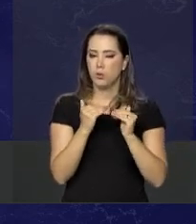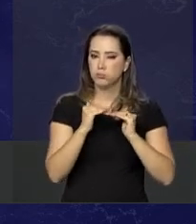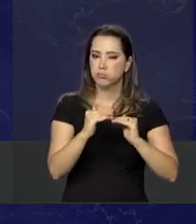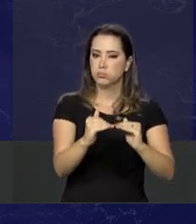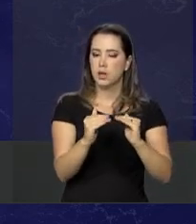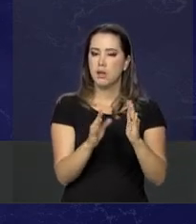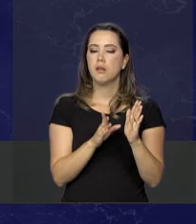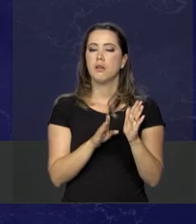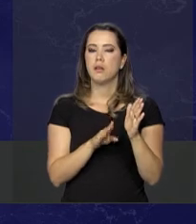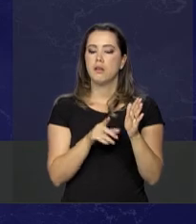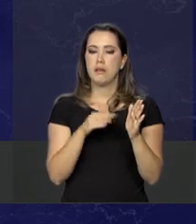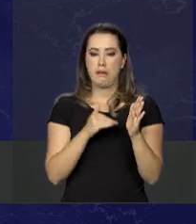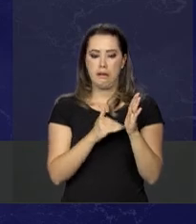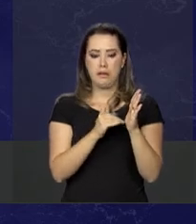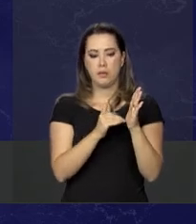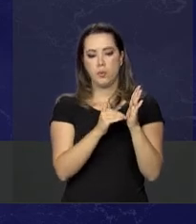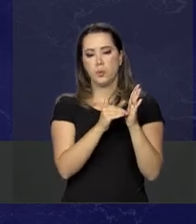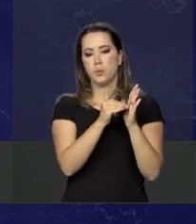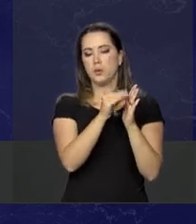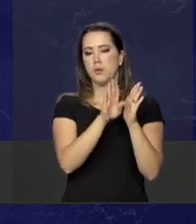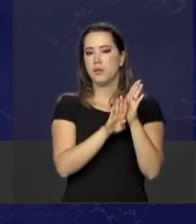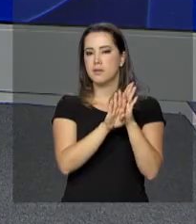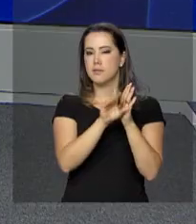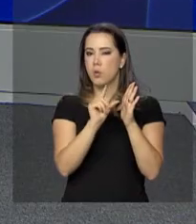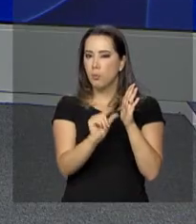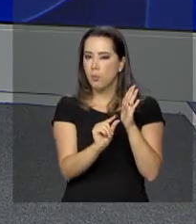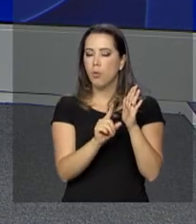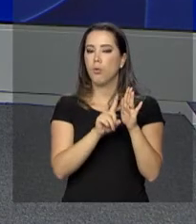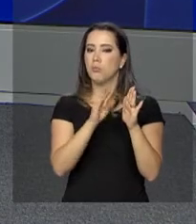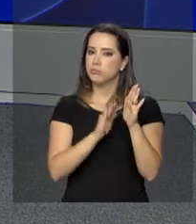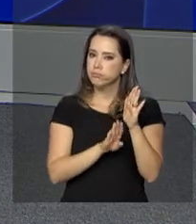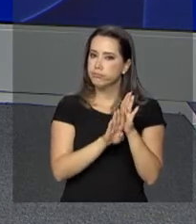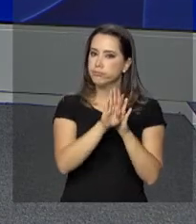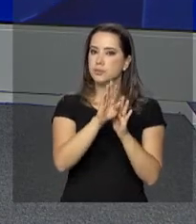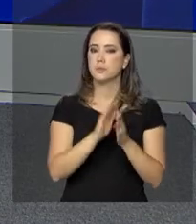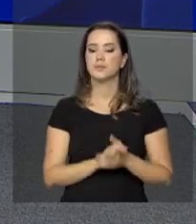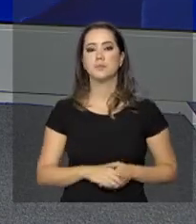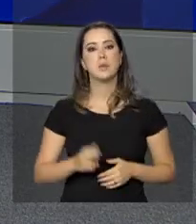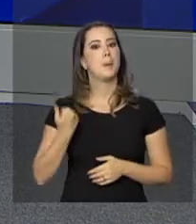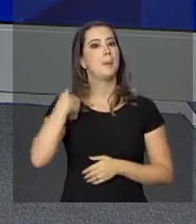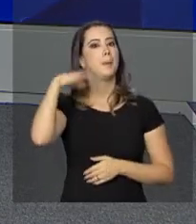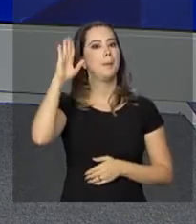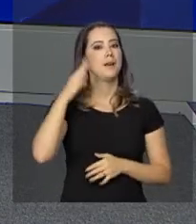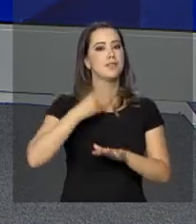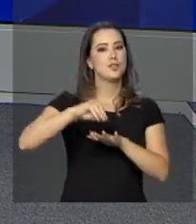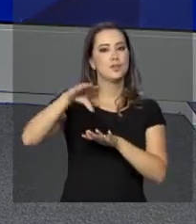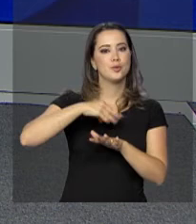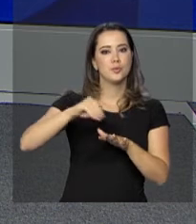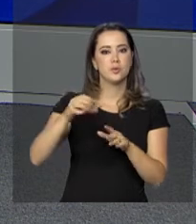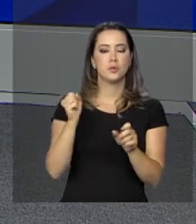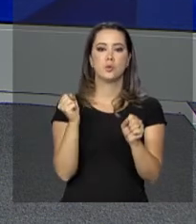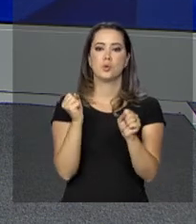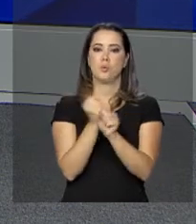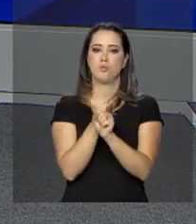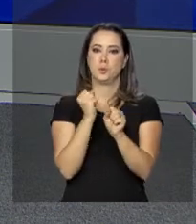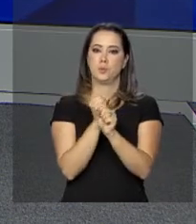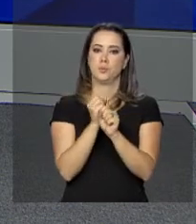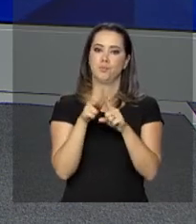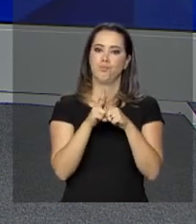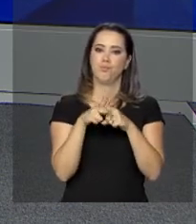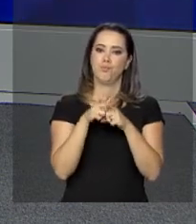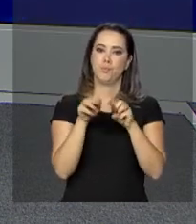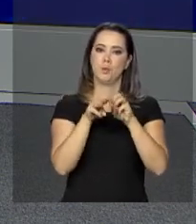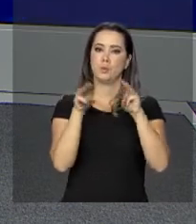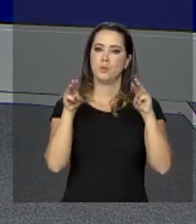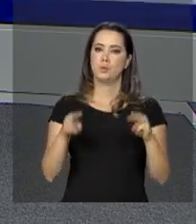embora pequeno, mas com um crescimento. E agora, mais notícias sobre a reconstrução do Museu Nacional.